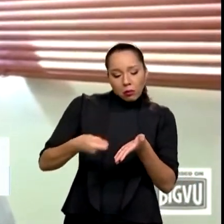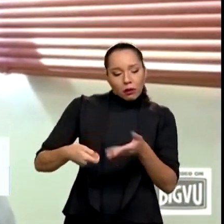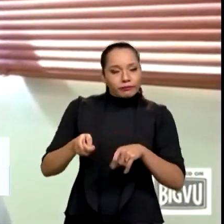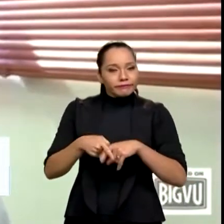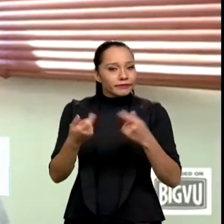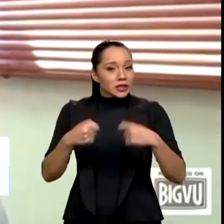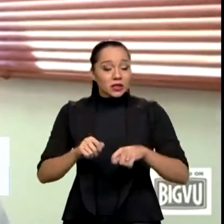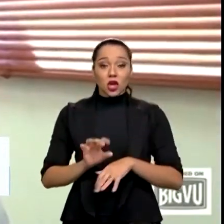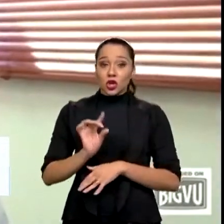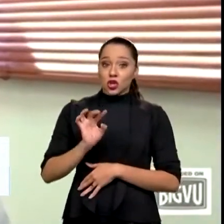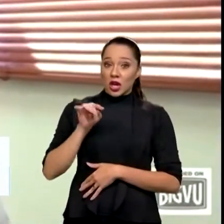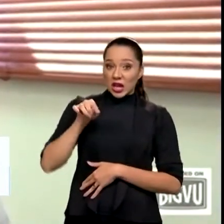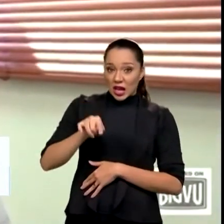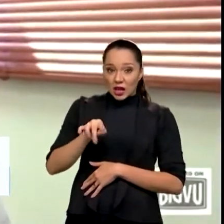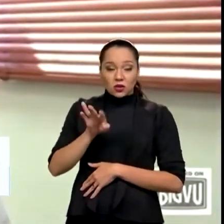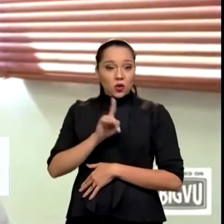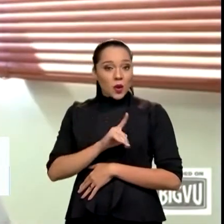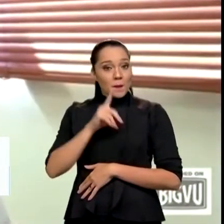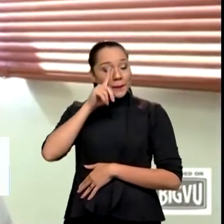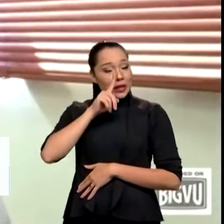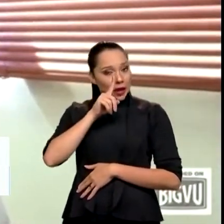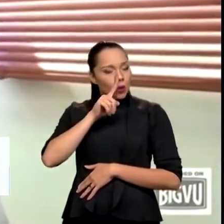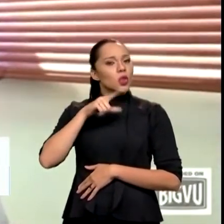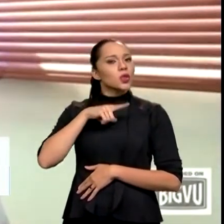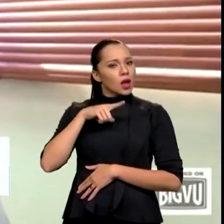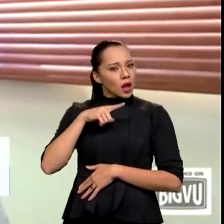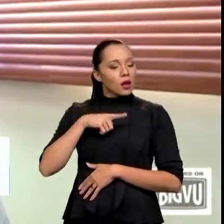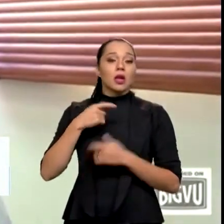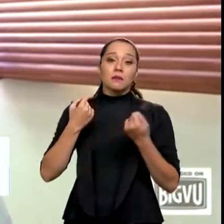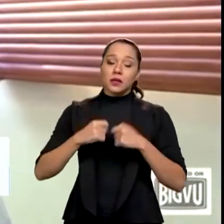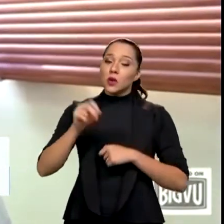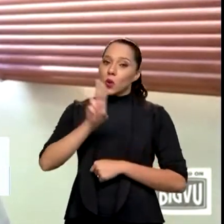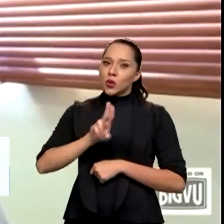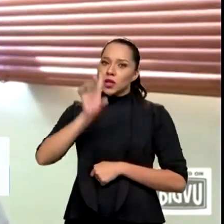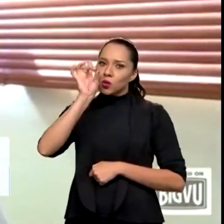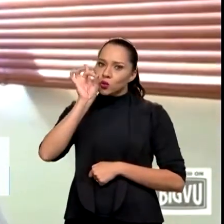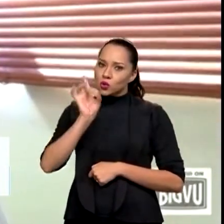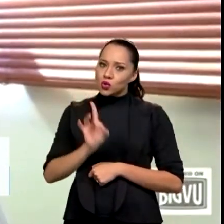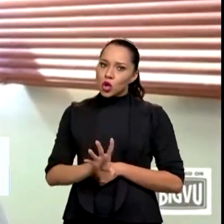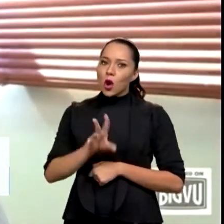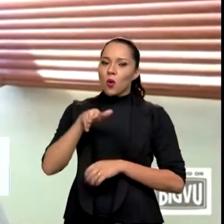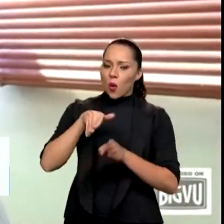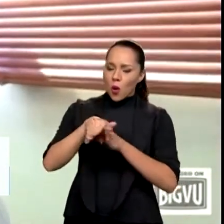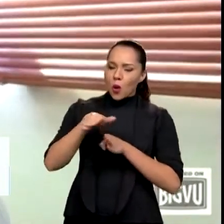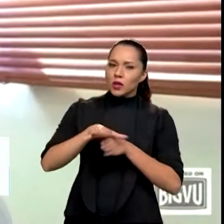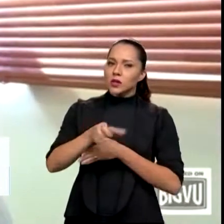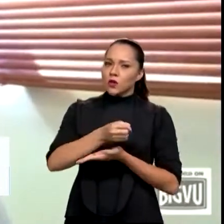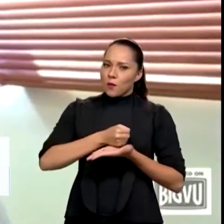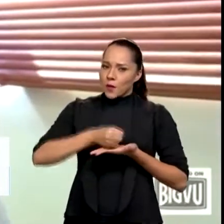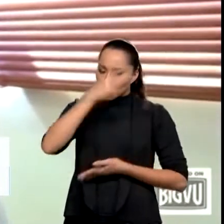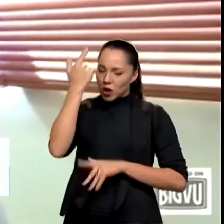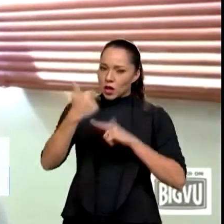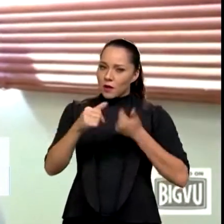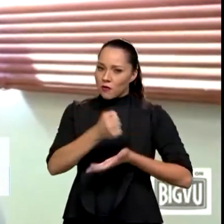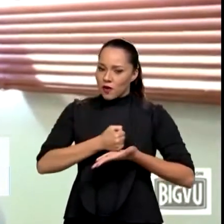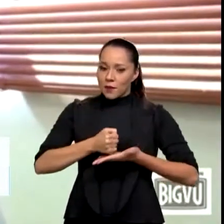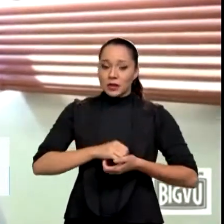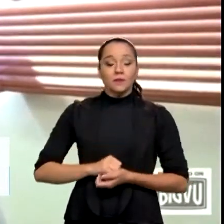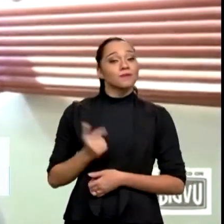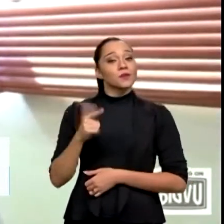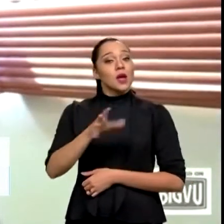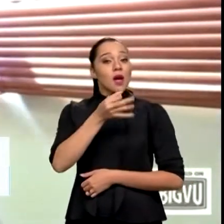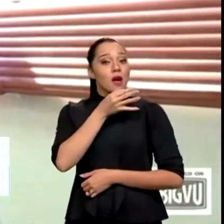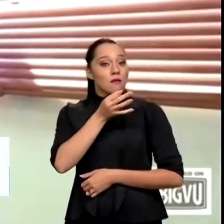Mas ele não é um medicamento isento de risco e deve ser utilizado somente com orientação do farmacêutico. Existem outros